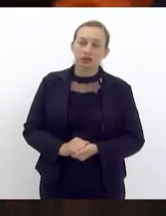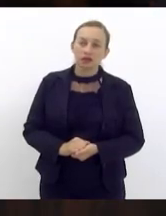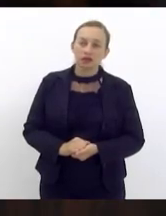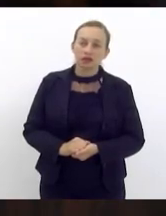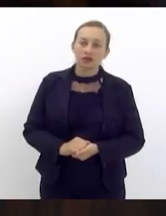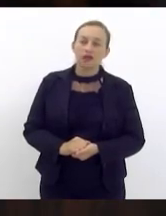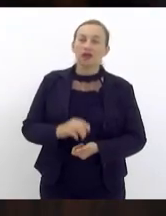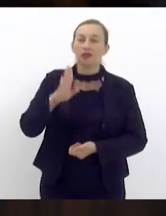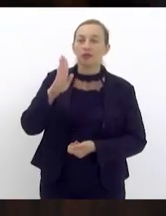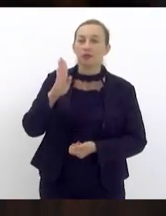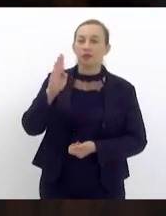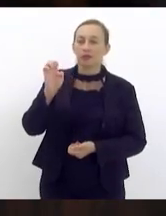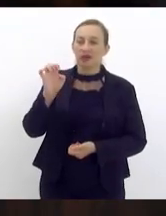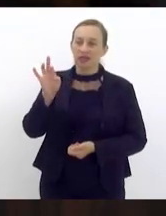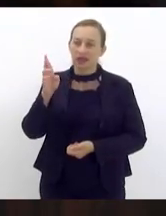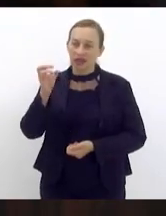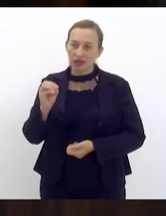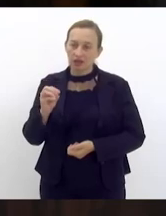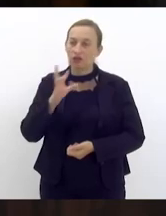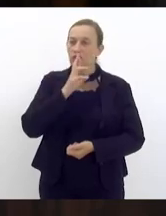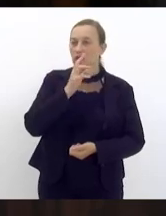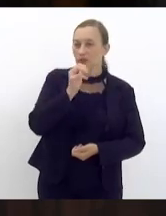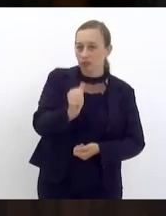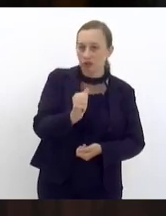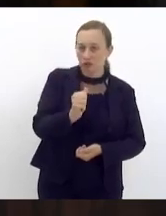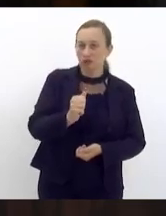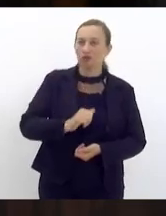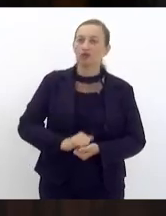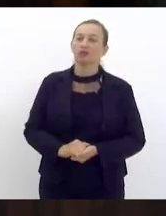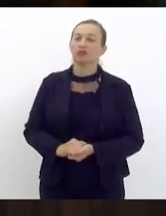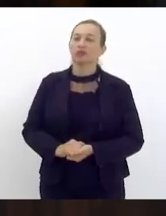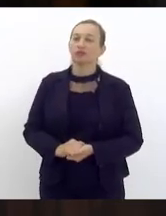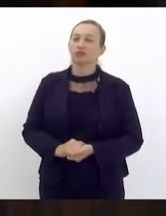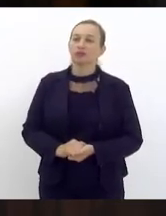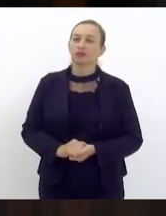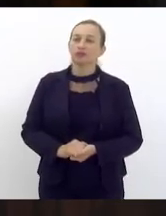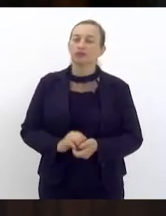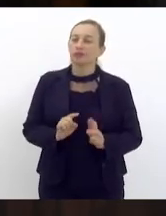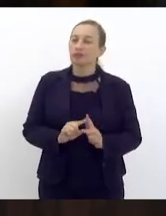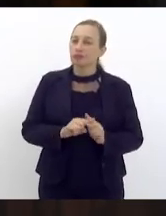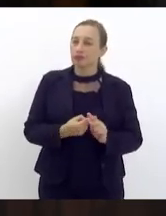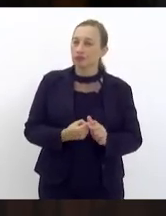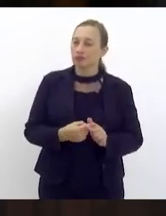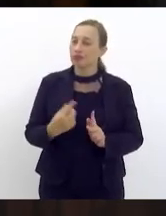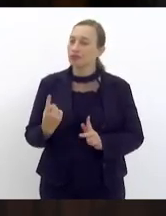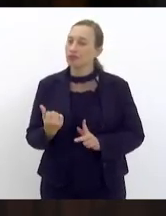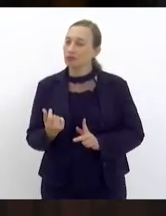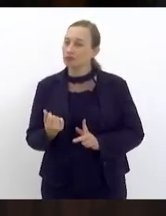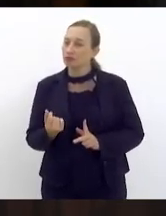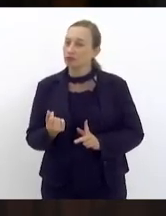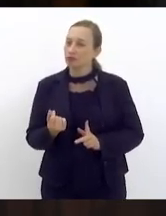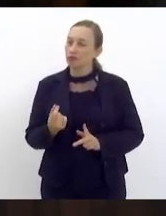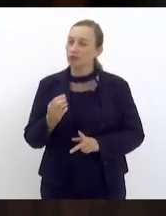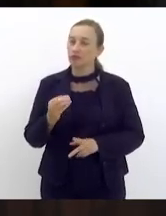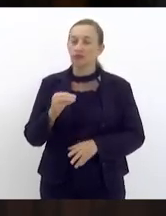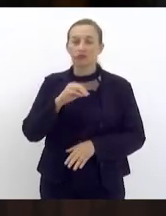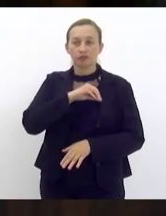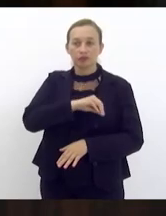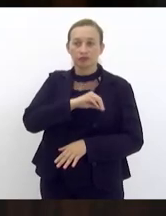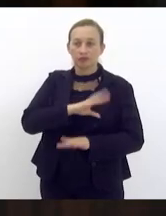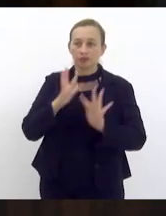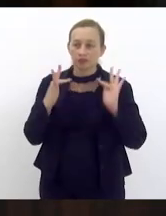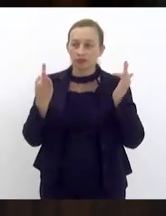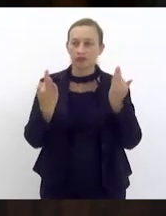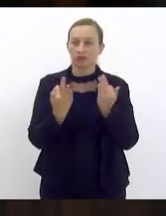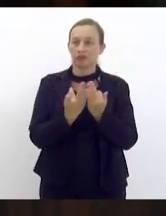Bernardo Rossi e Rodrigo Amorim que dispõe sob alteração do valor da renda familiar